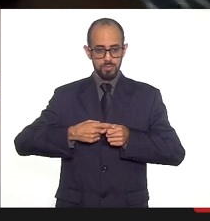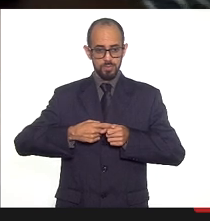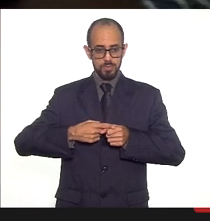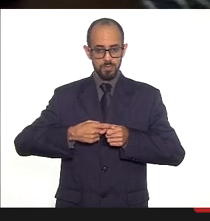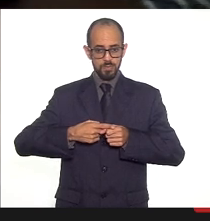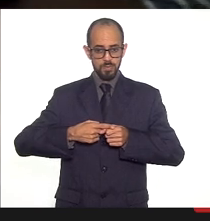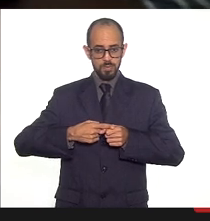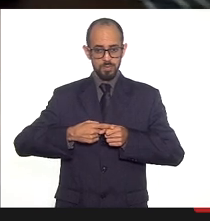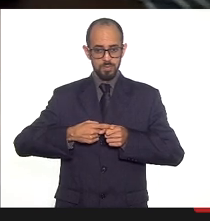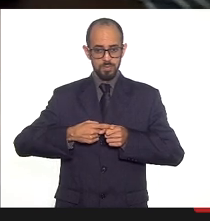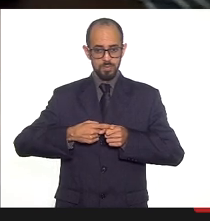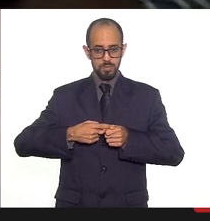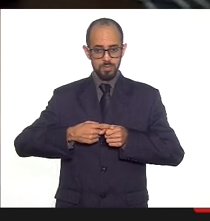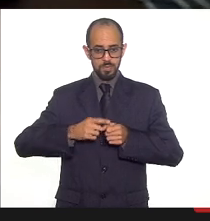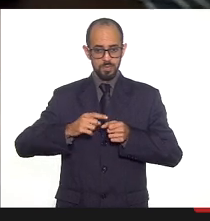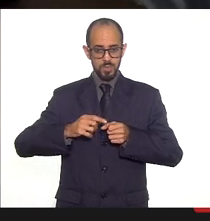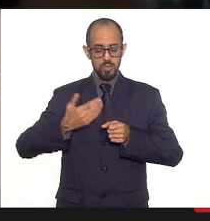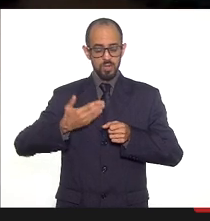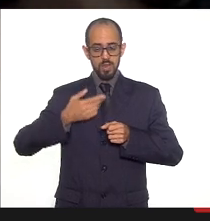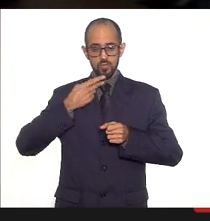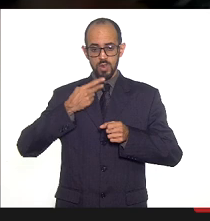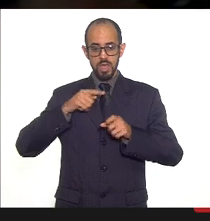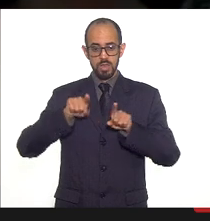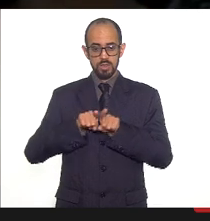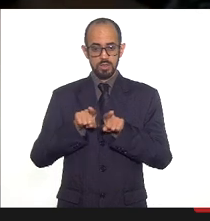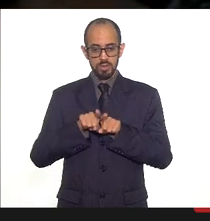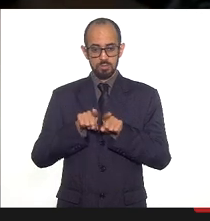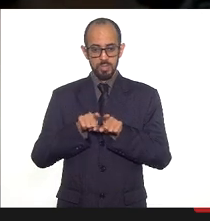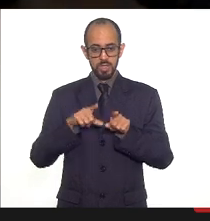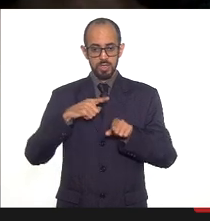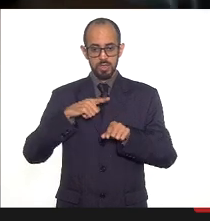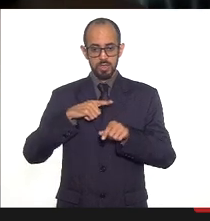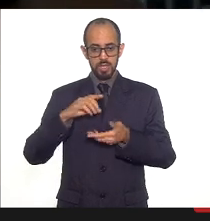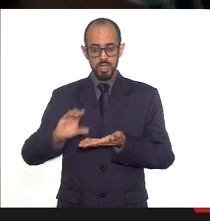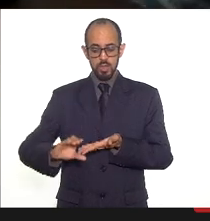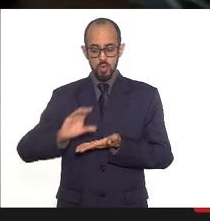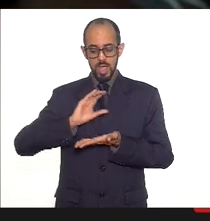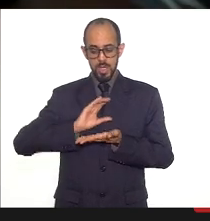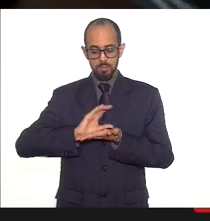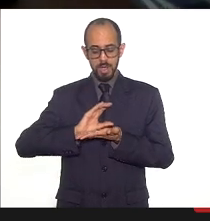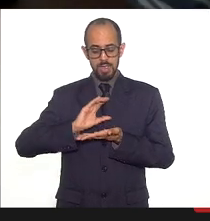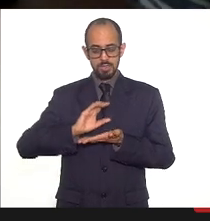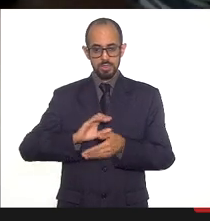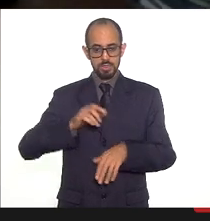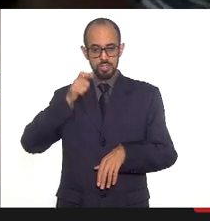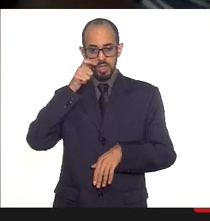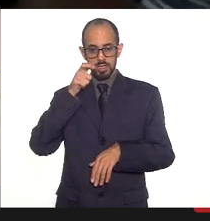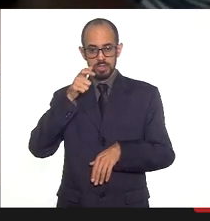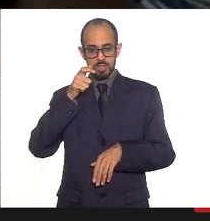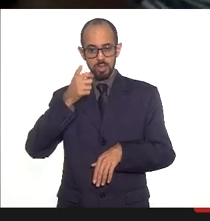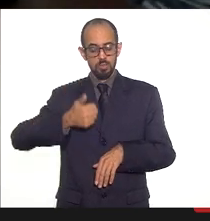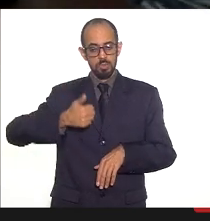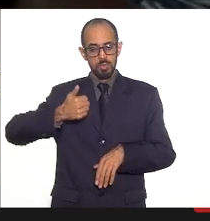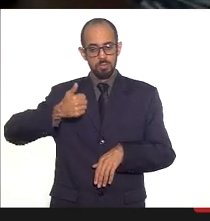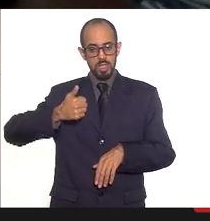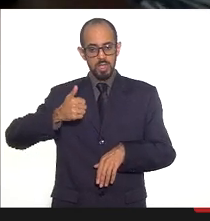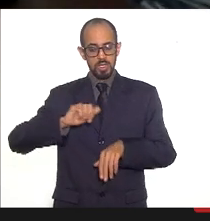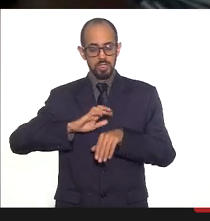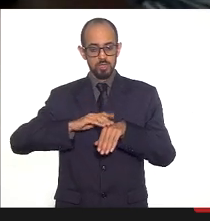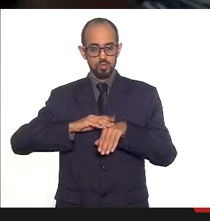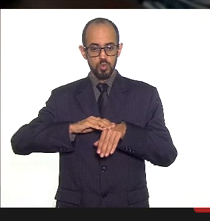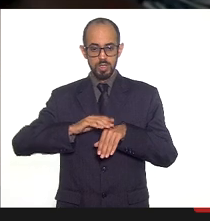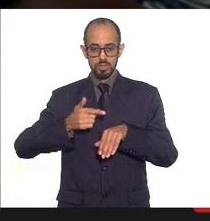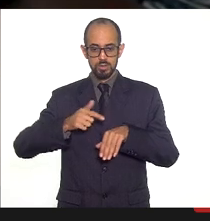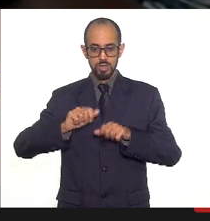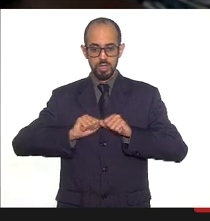eu queria destacar que tem o repasse da atenção primária e das doenças crônicas não transmissíveis